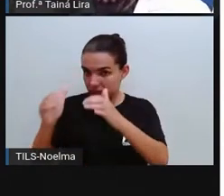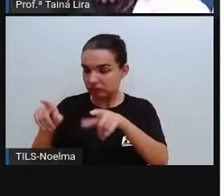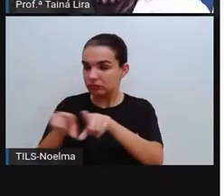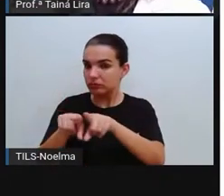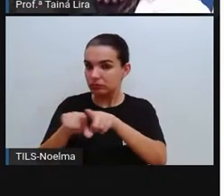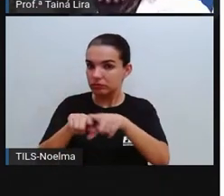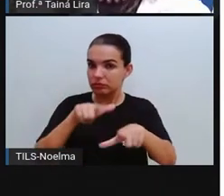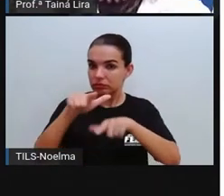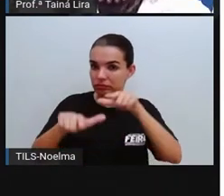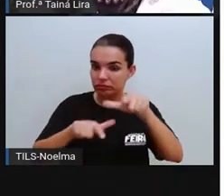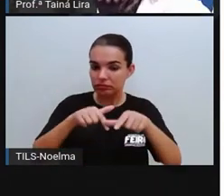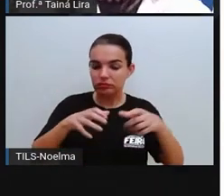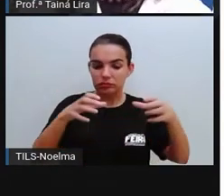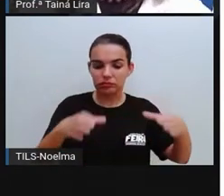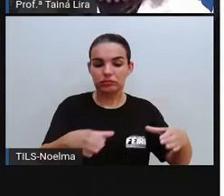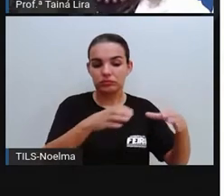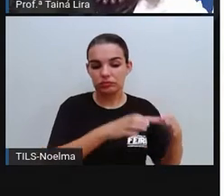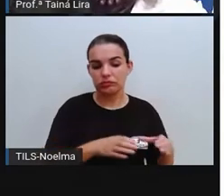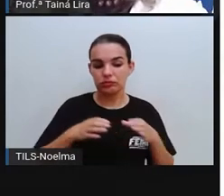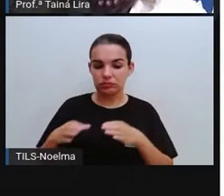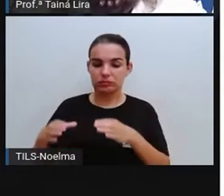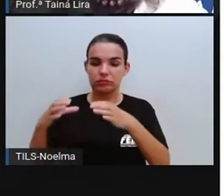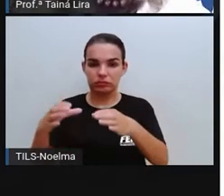trabalham ali naquele espaço, tá bom?